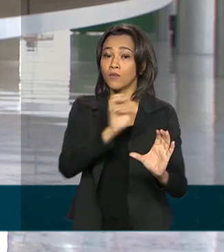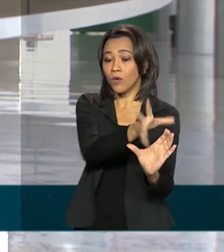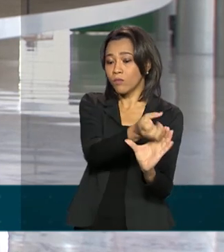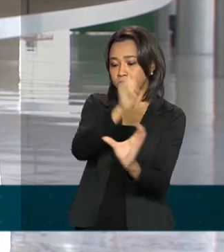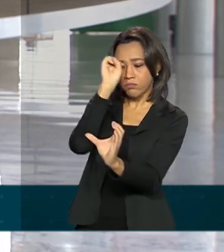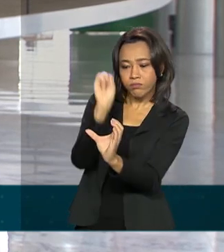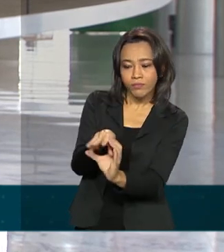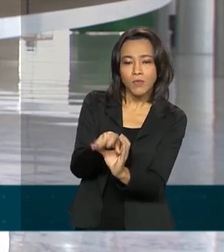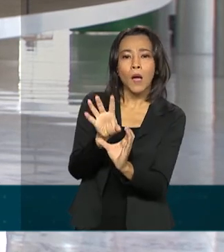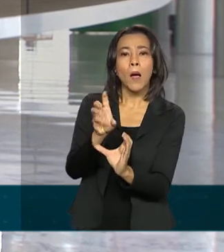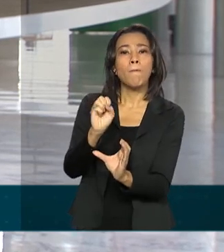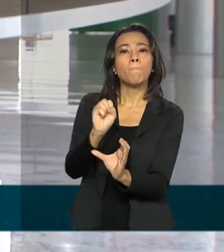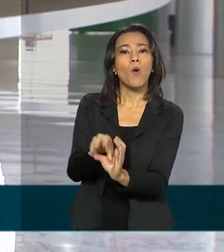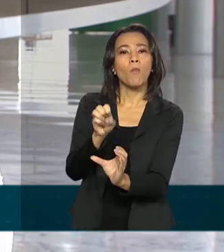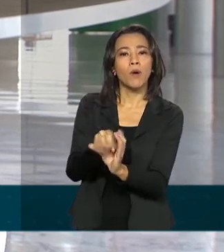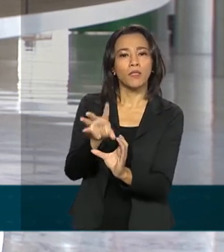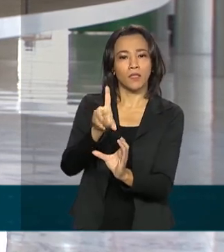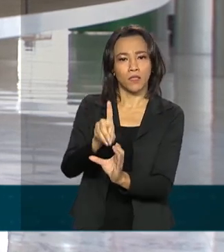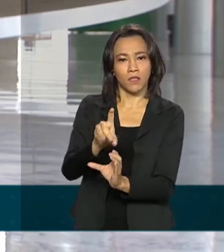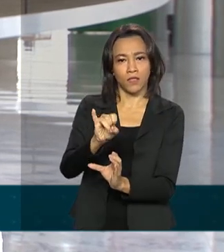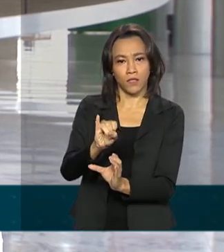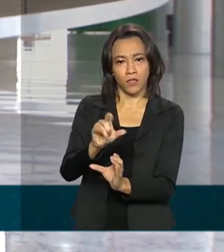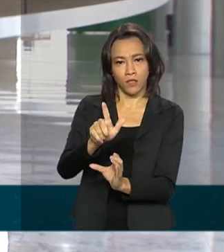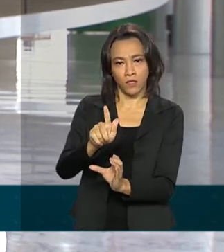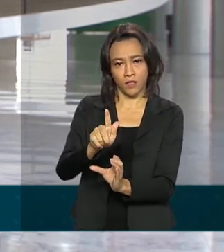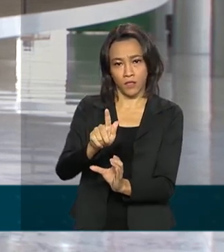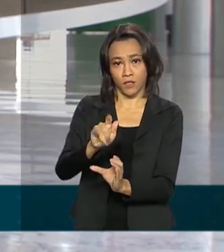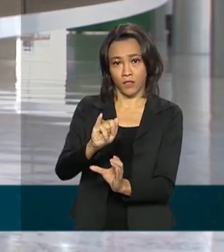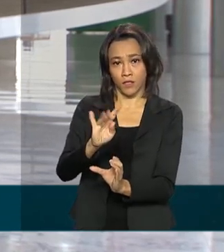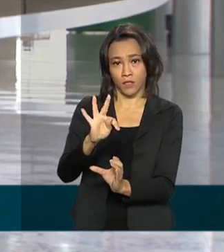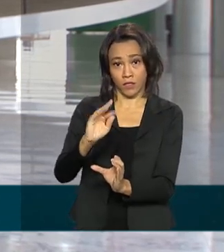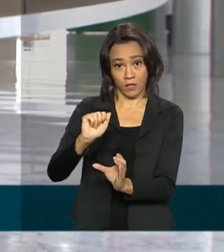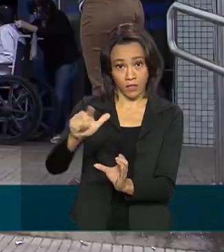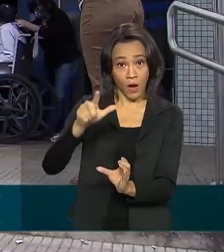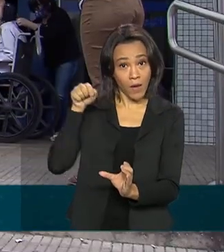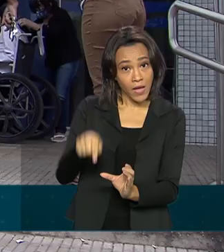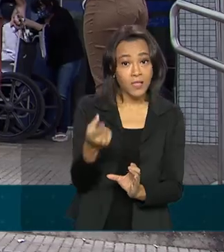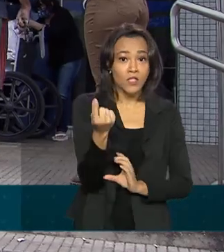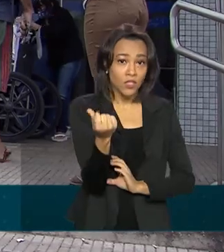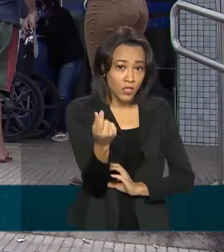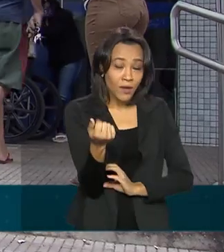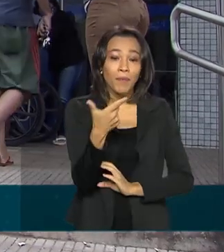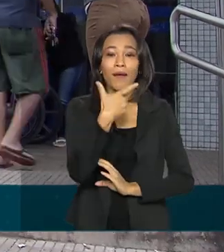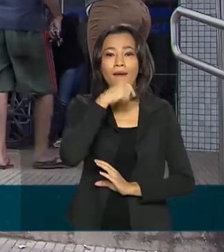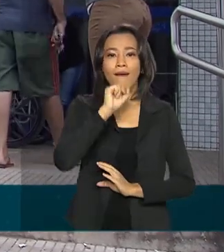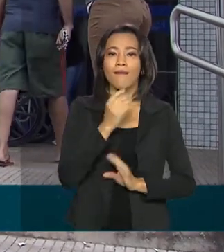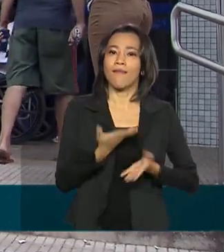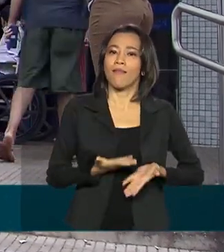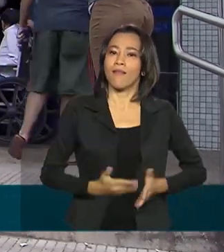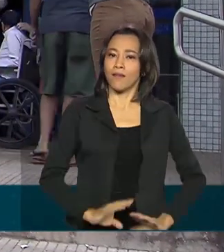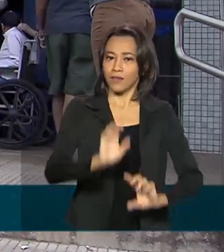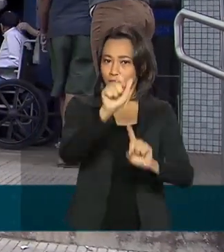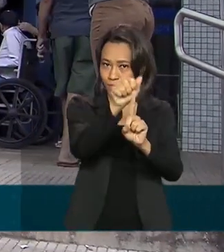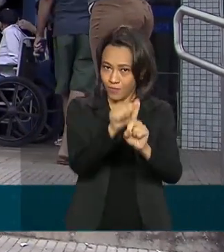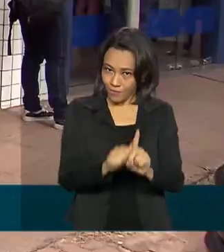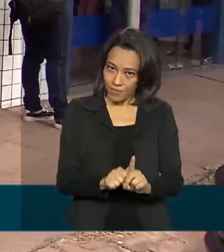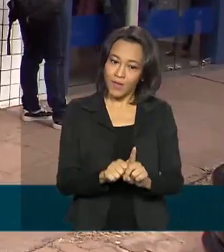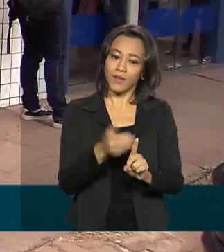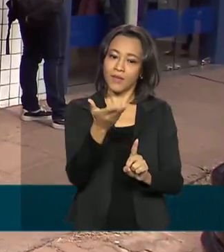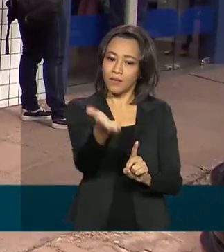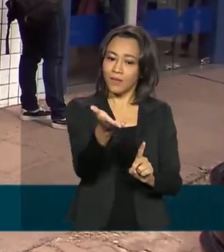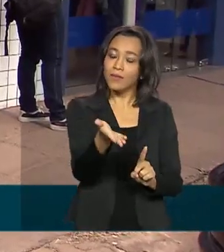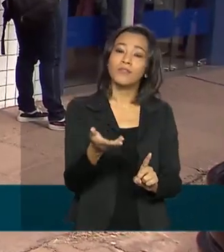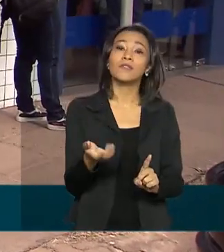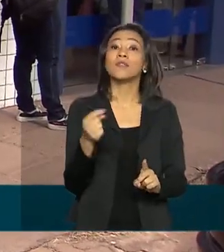social digital. Por enquanto, esses valores estão disponíveis para os aniversariantes de junho somente para o pagamento de